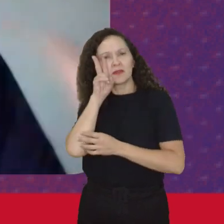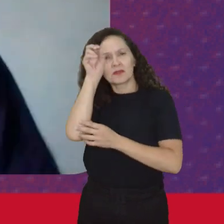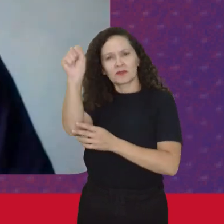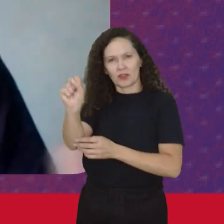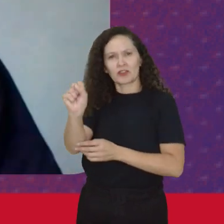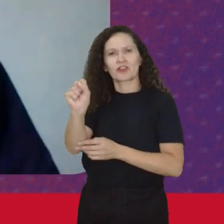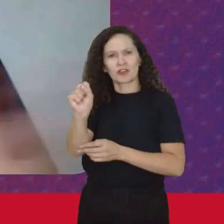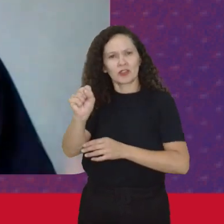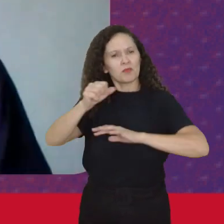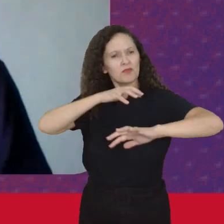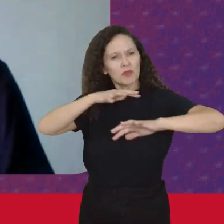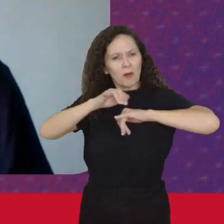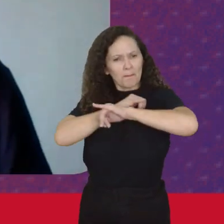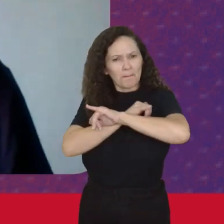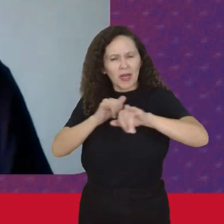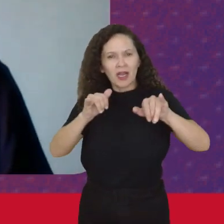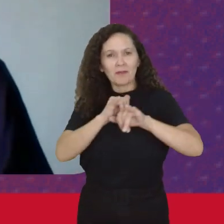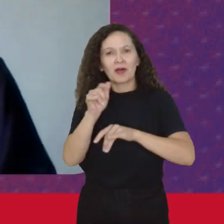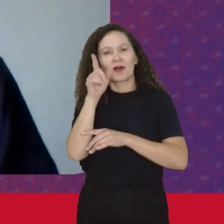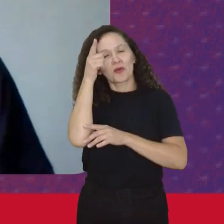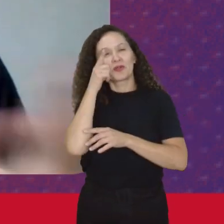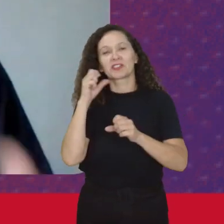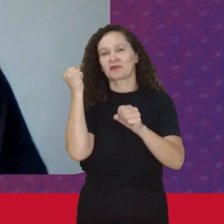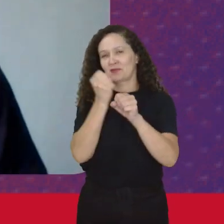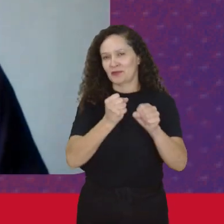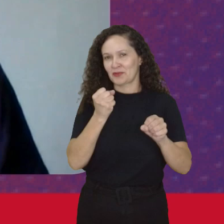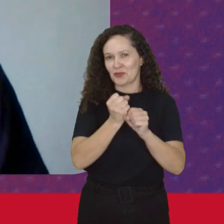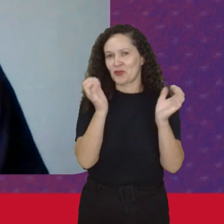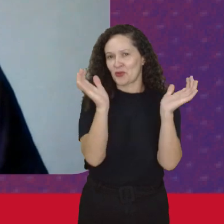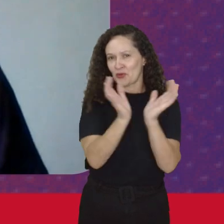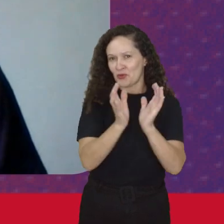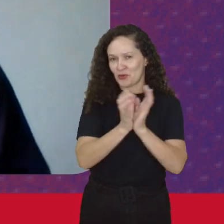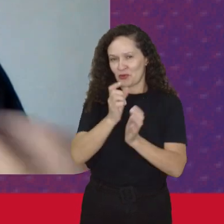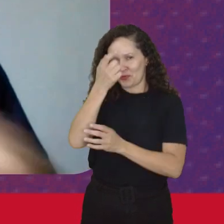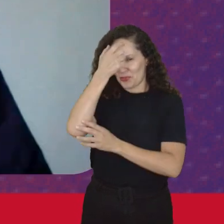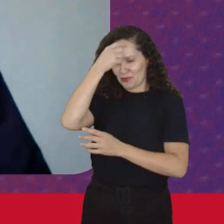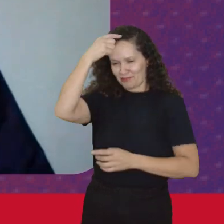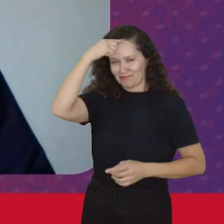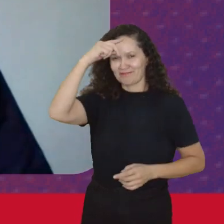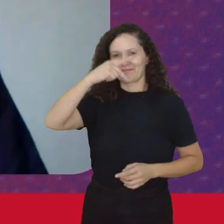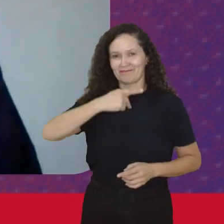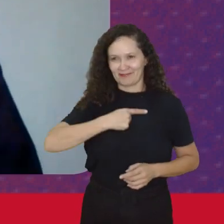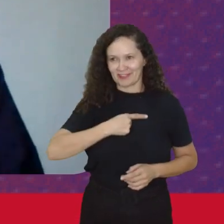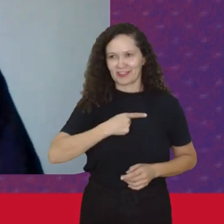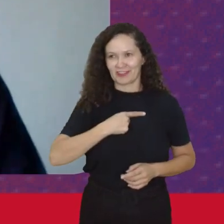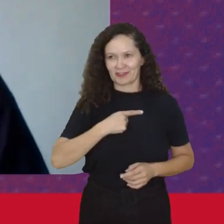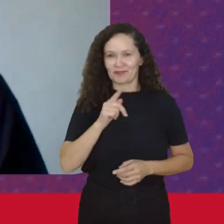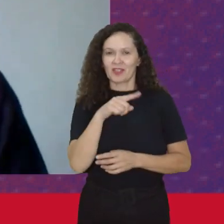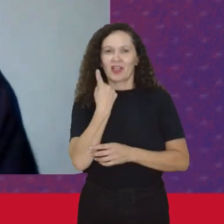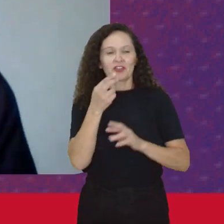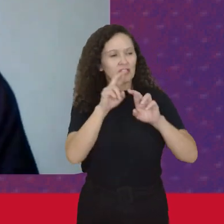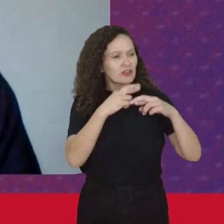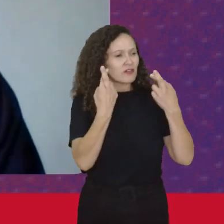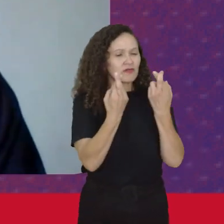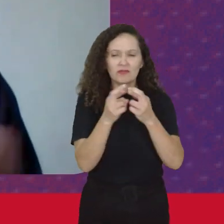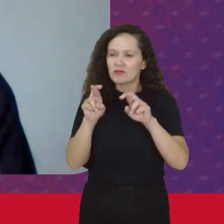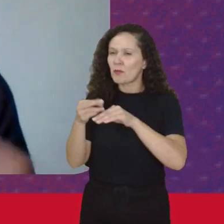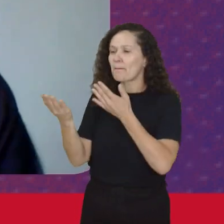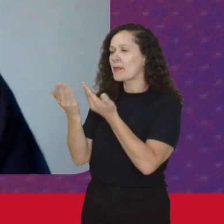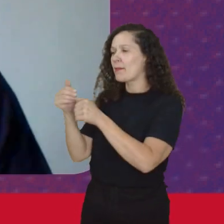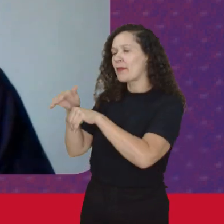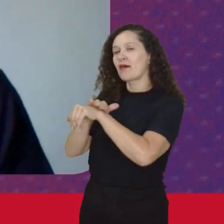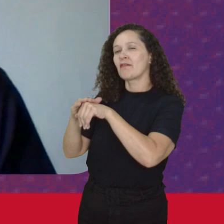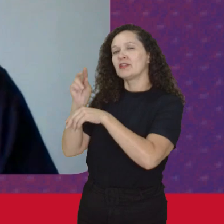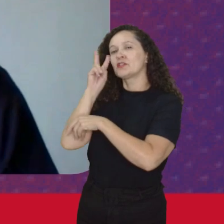De mobilização E foi onde construiu Os grupos de autoconsciência Que é aquela ideia Da gente se reunir Para falar Das